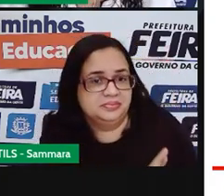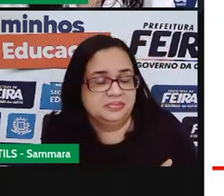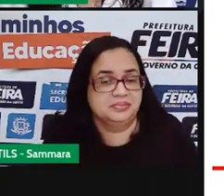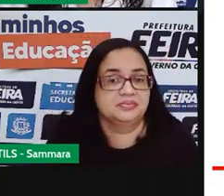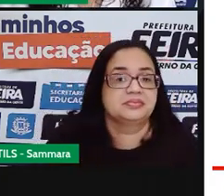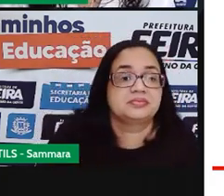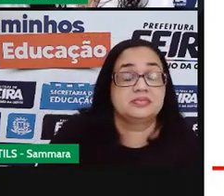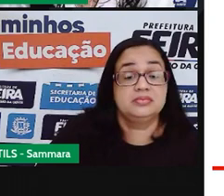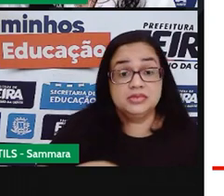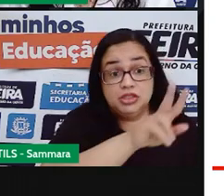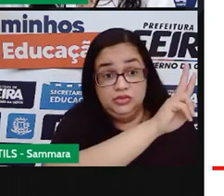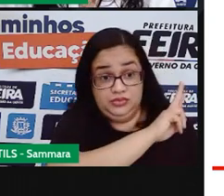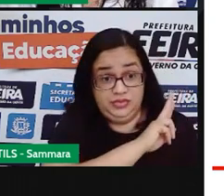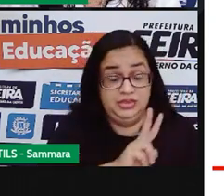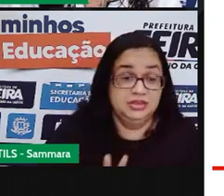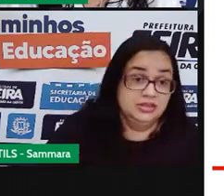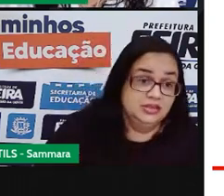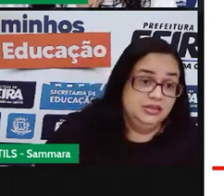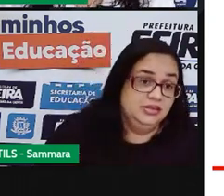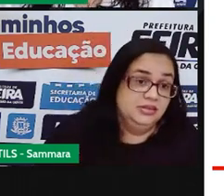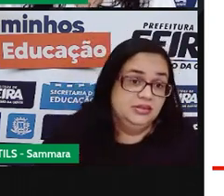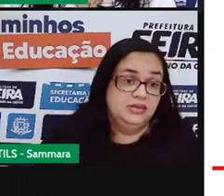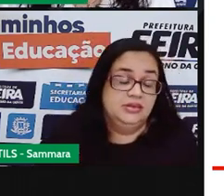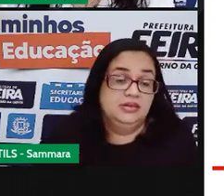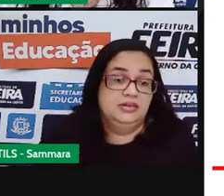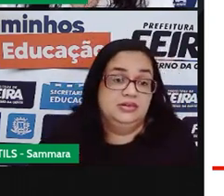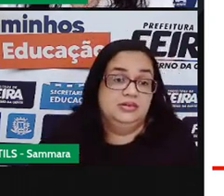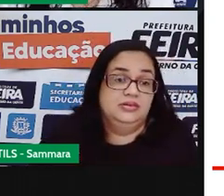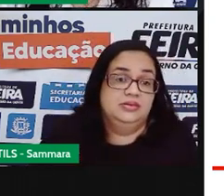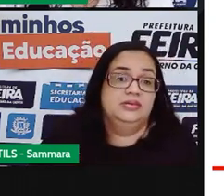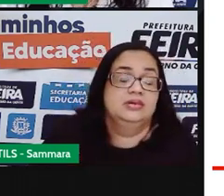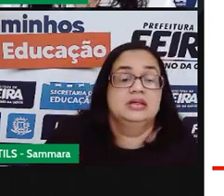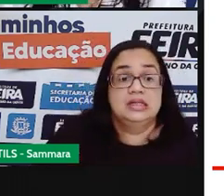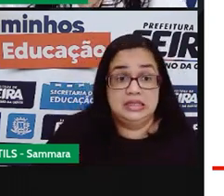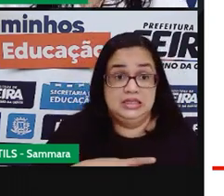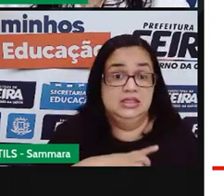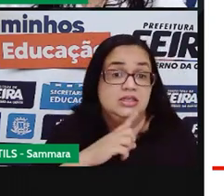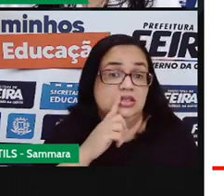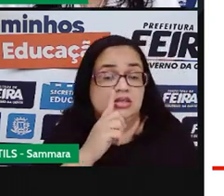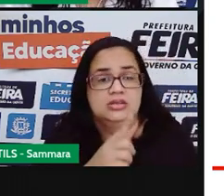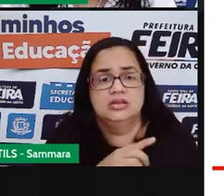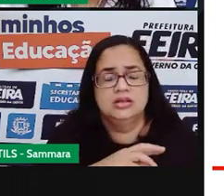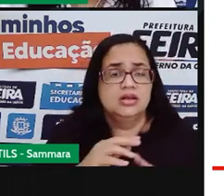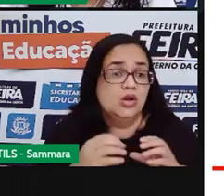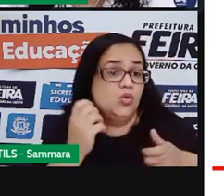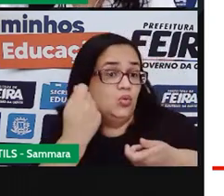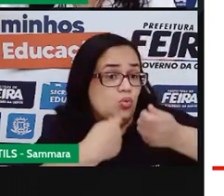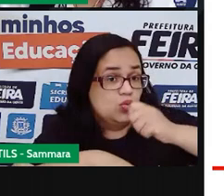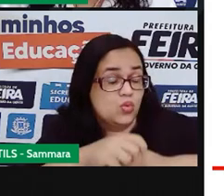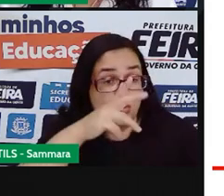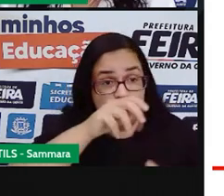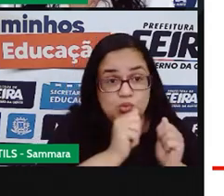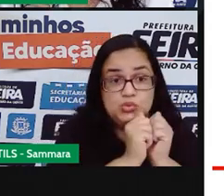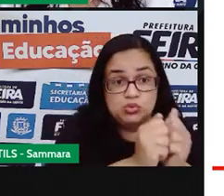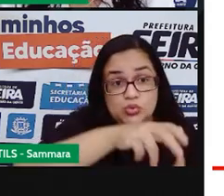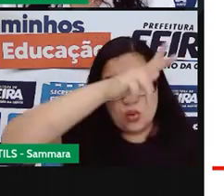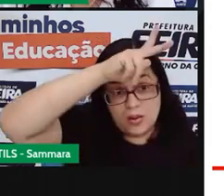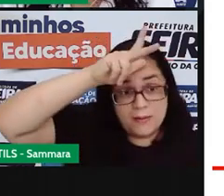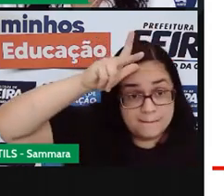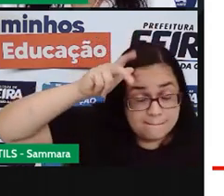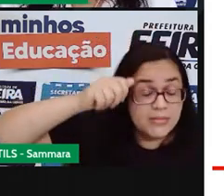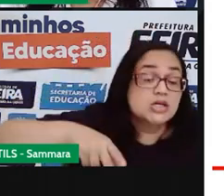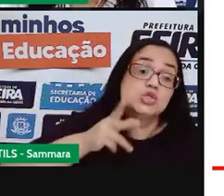Os vereadores deixaram de comandar, de gerir como prefeito, mas